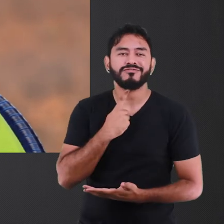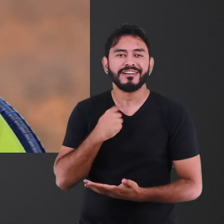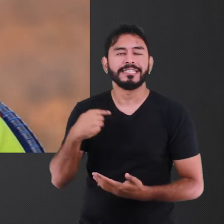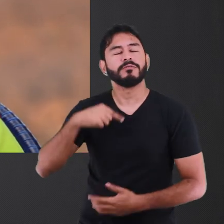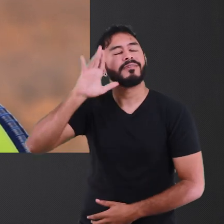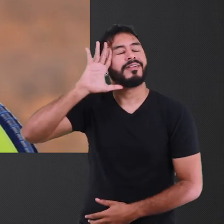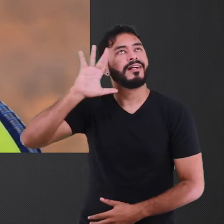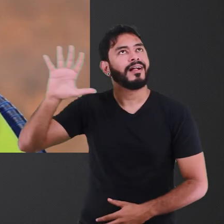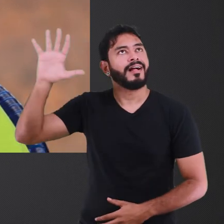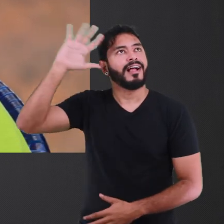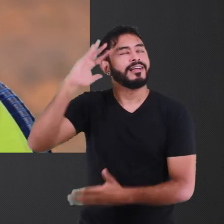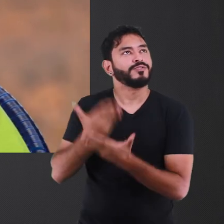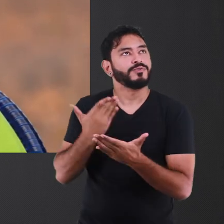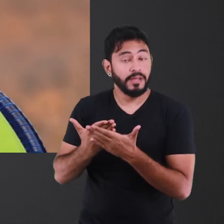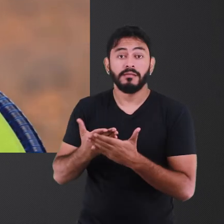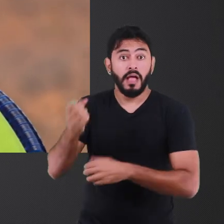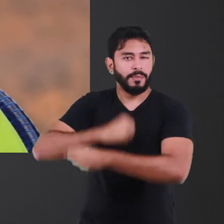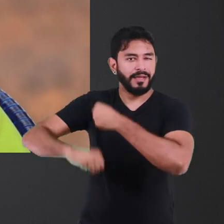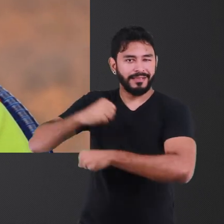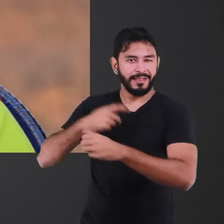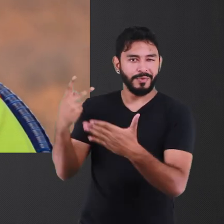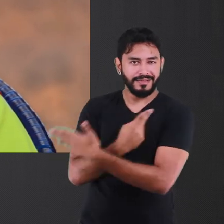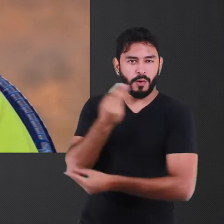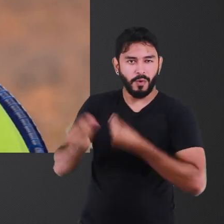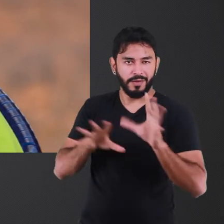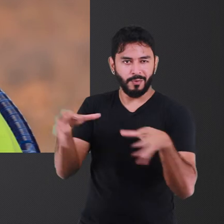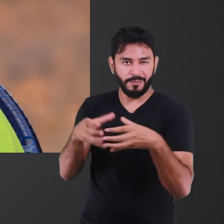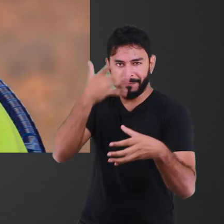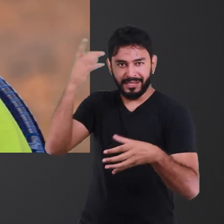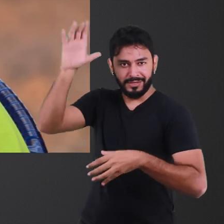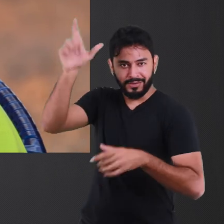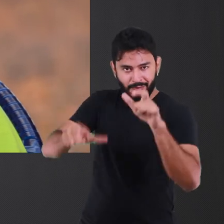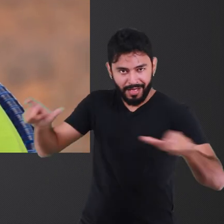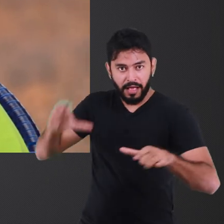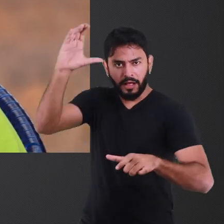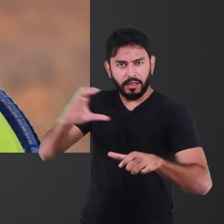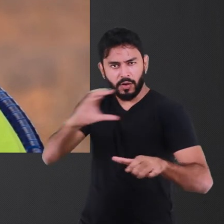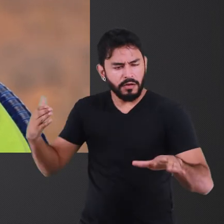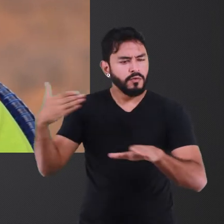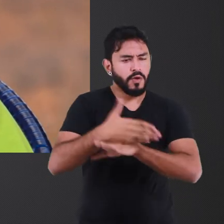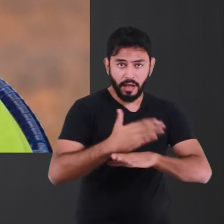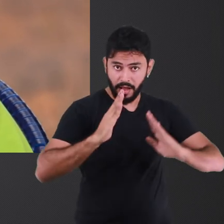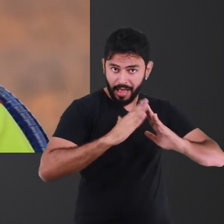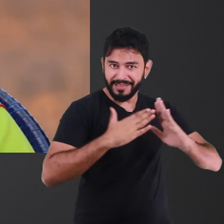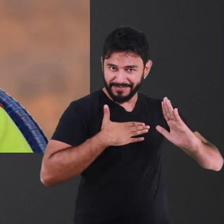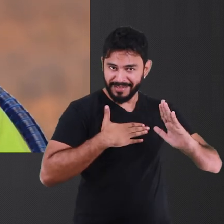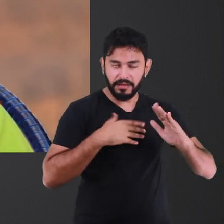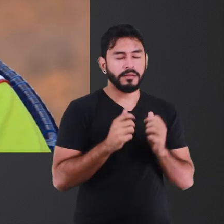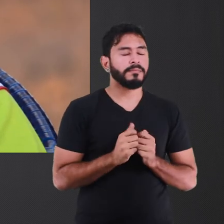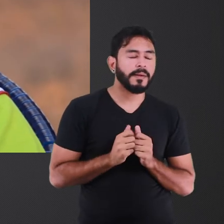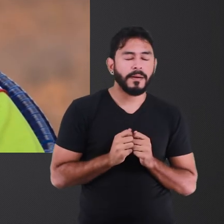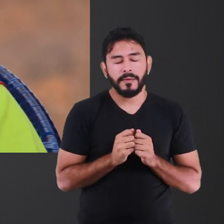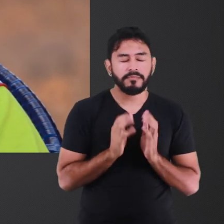ano passado, teve um novenário aqui na minha casa e eu fiquei a madrugada todinha vendendo pastéis.